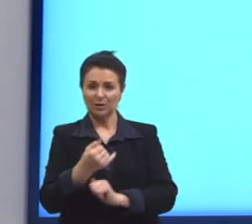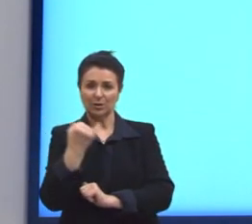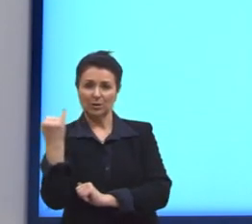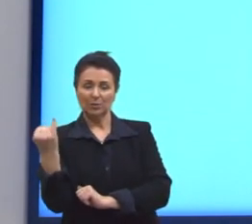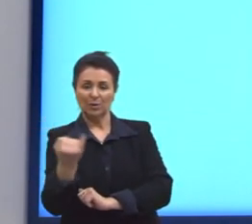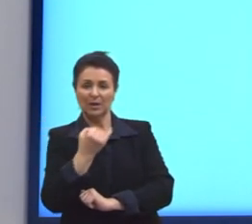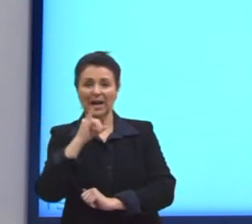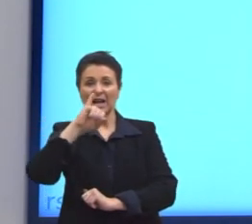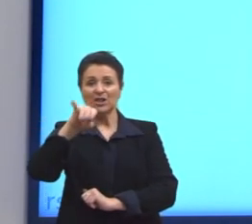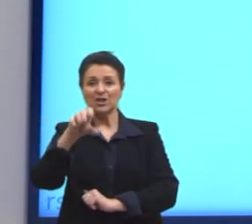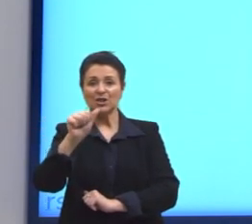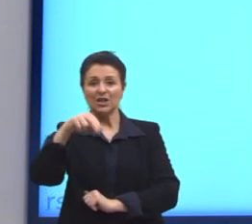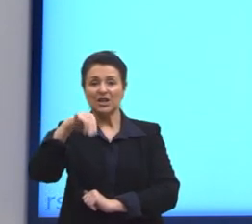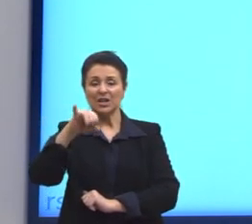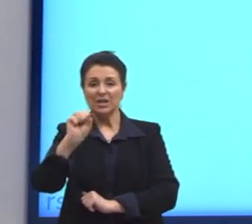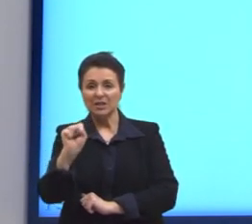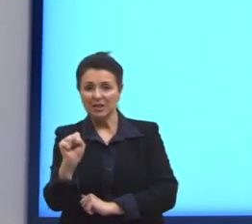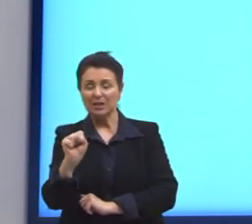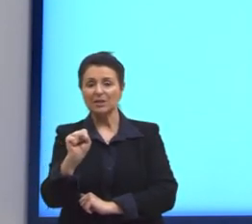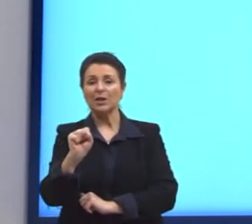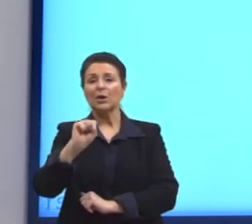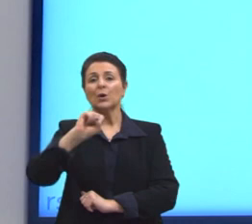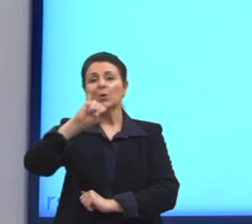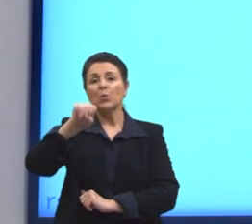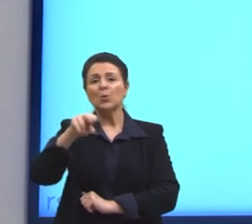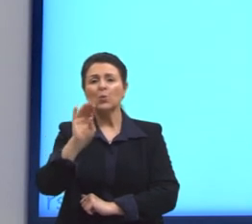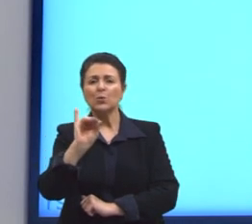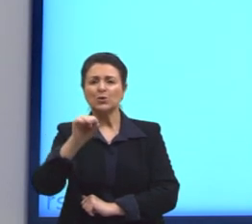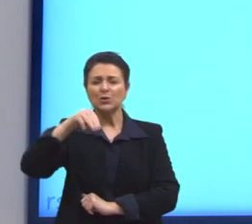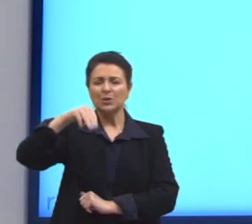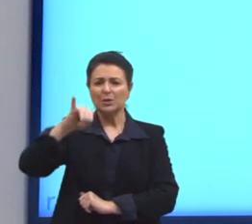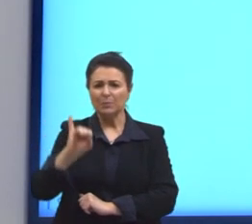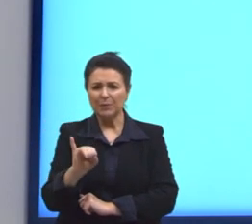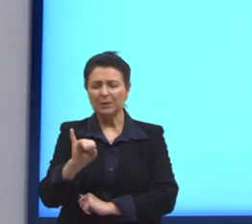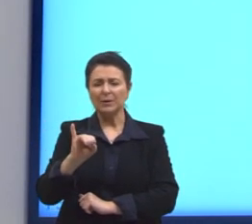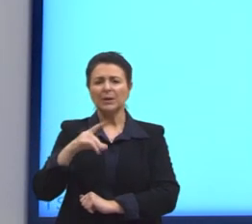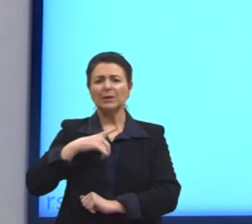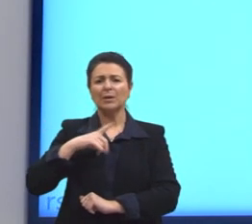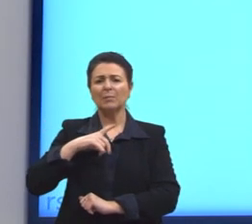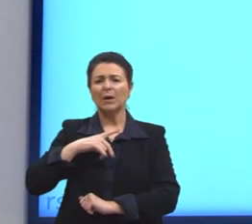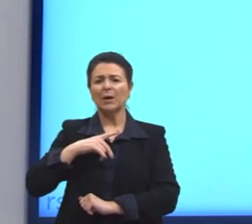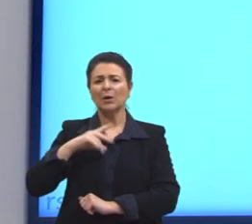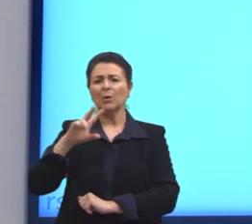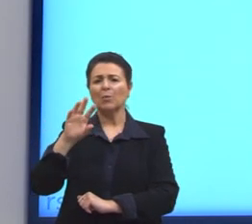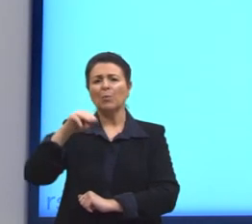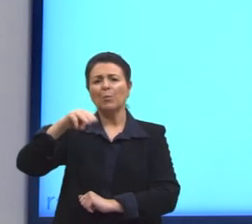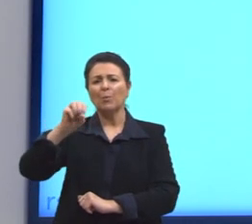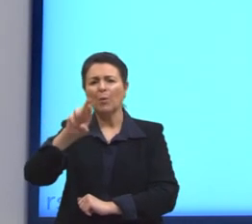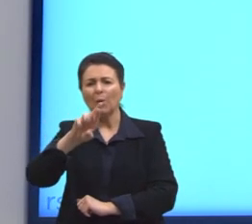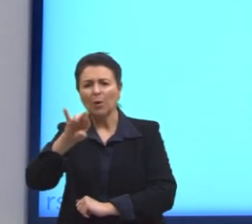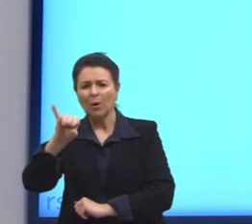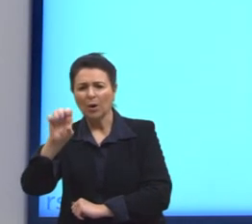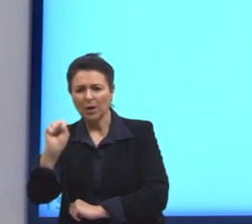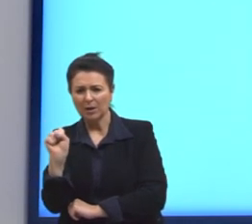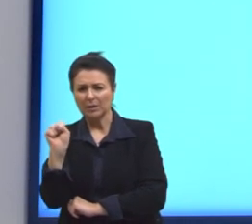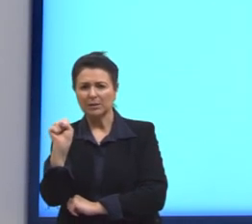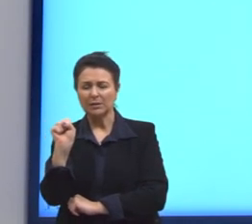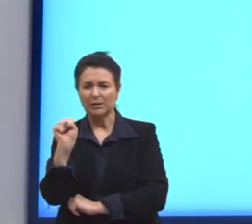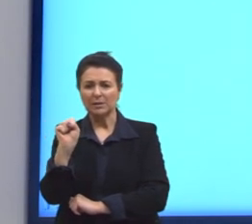a Jones Joplin, Jimi Hendrix, Bob Marley, Jim Morrison. Uma pena que esses camaradas, vocês sabem, eles acabaram,